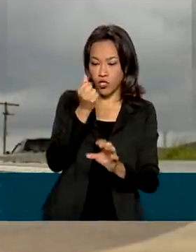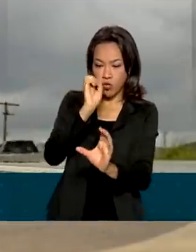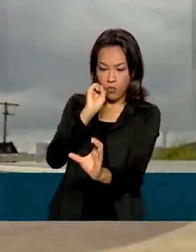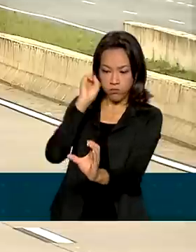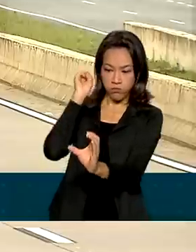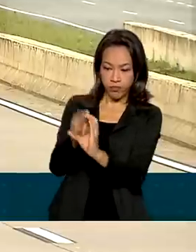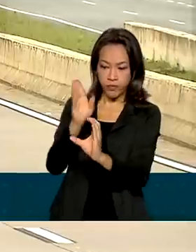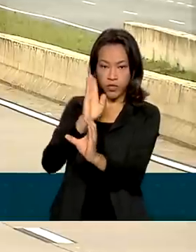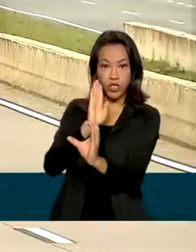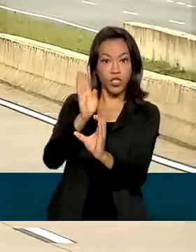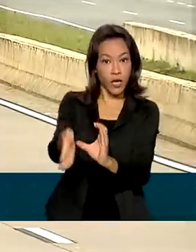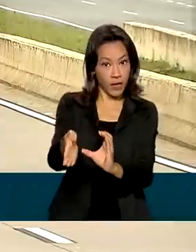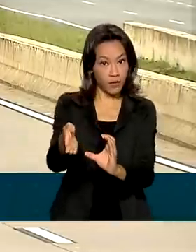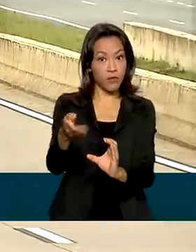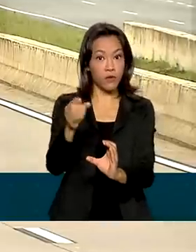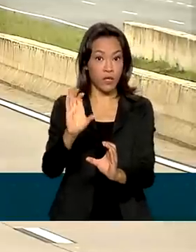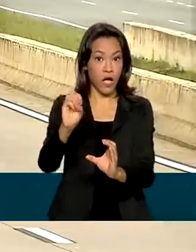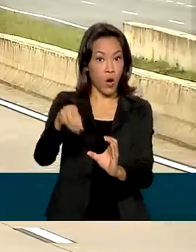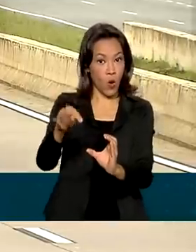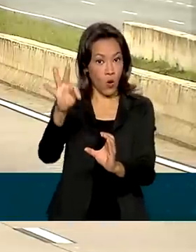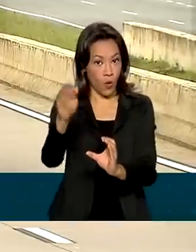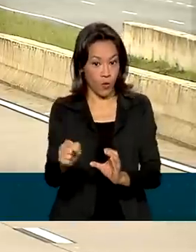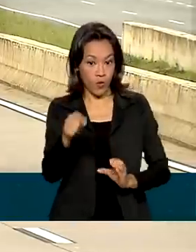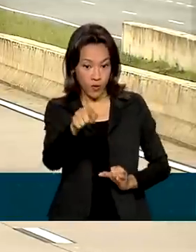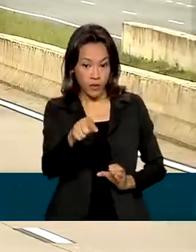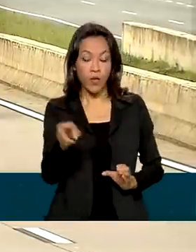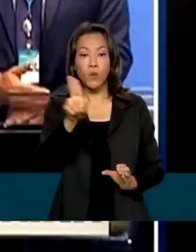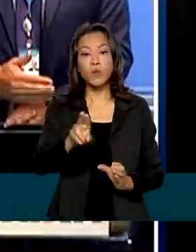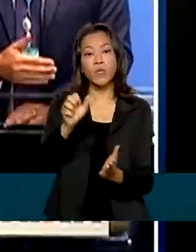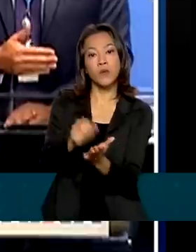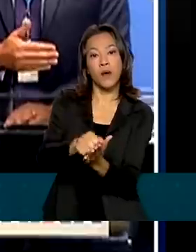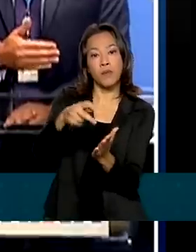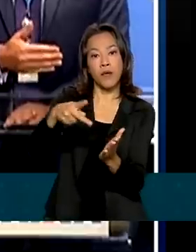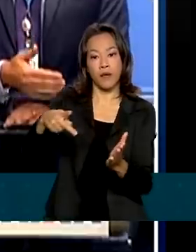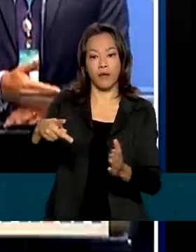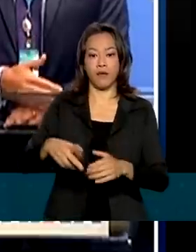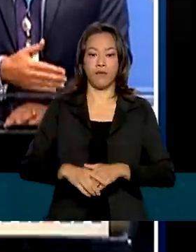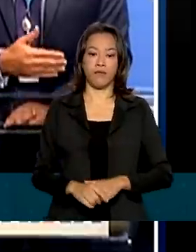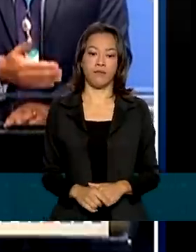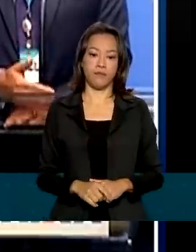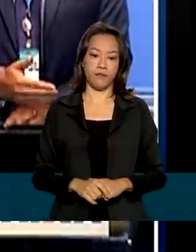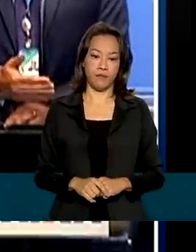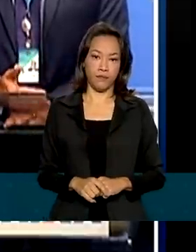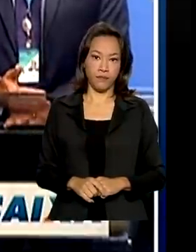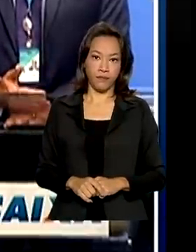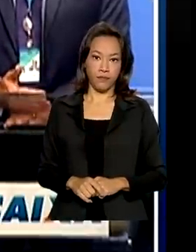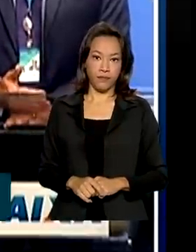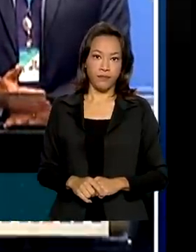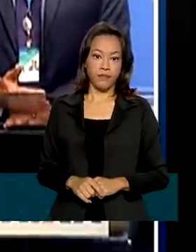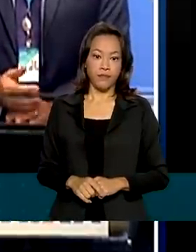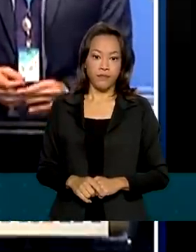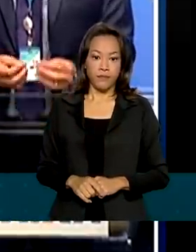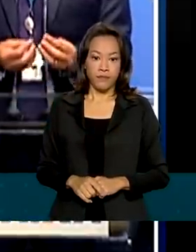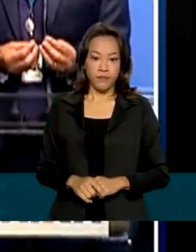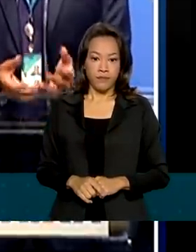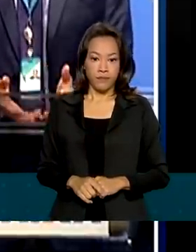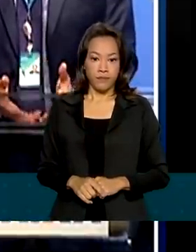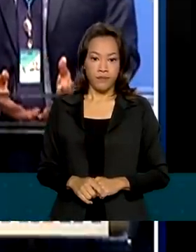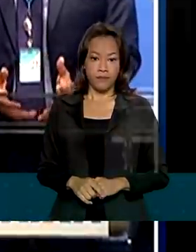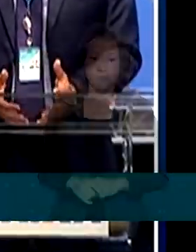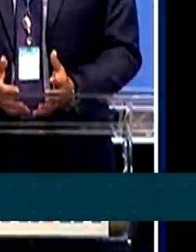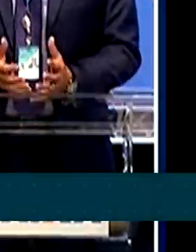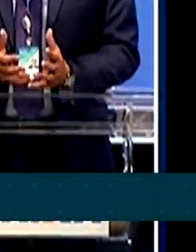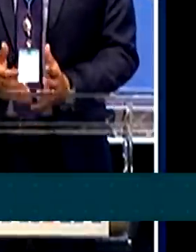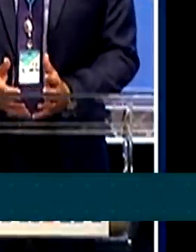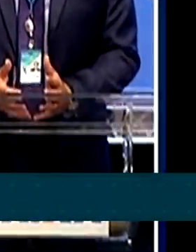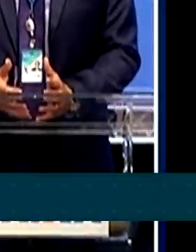diretamente na conta do caminhoneiro por meio do aplicativo Caixa Tem. As pessoas pegavam a 10, 15% ao mês. E por